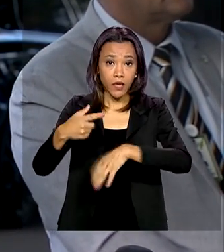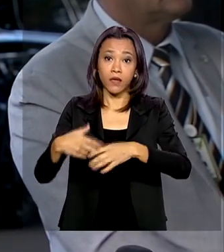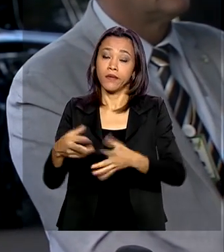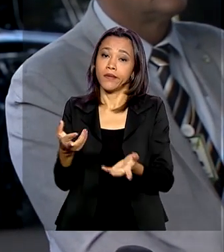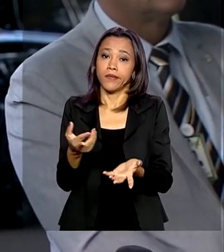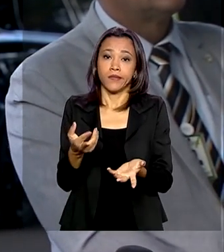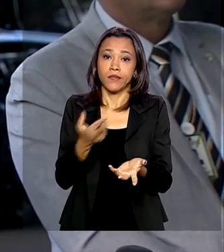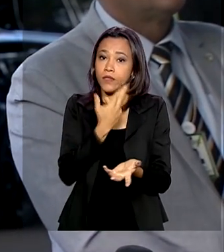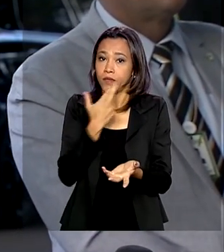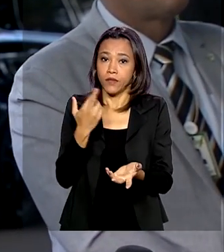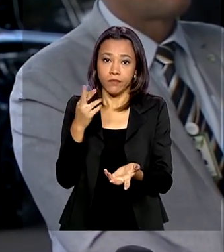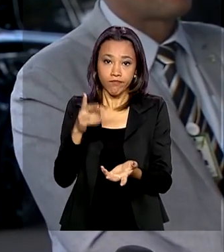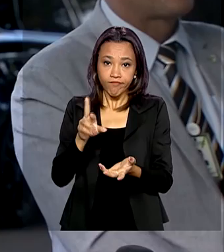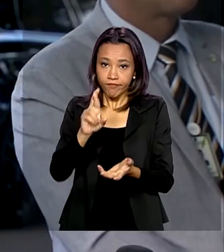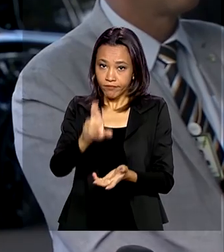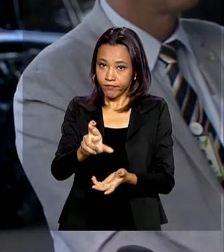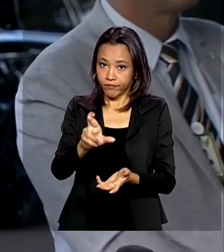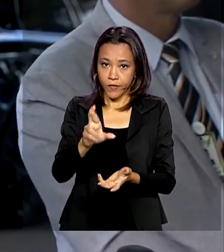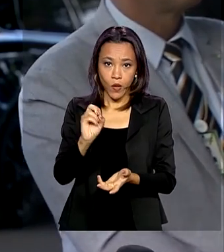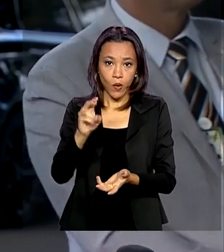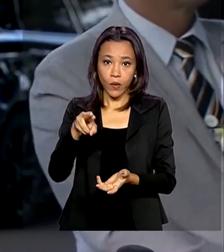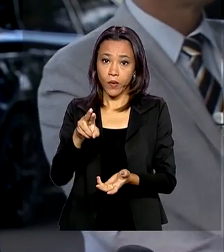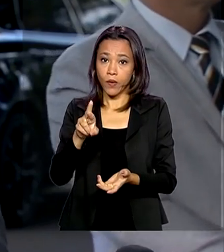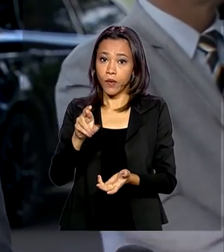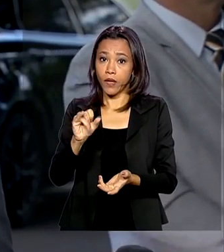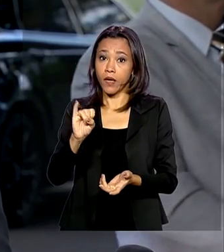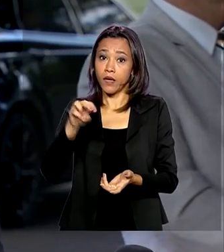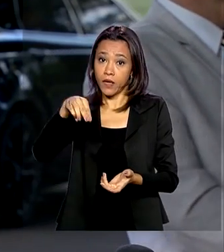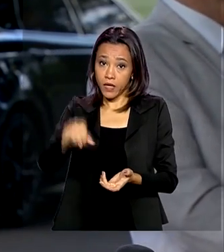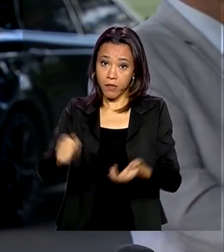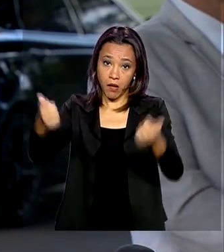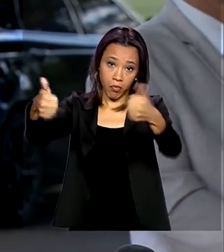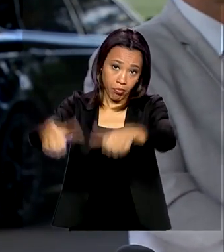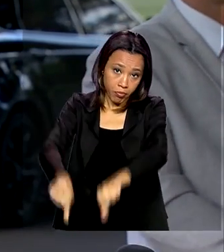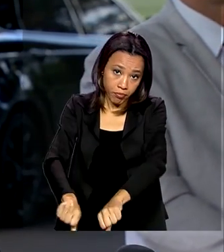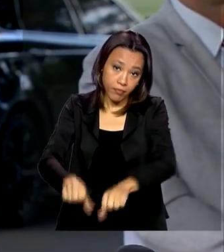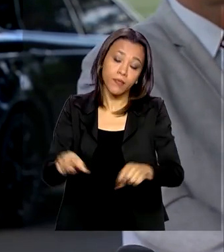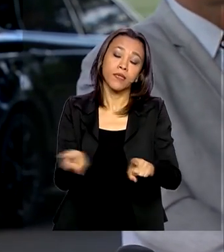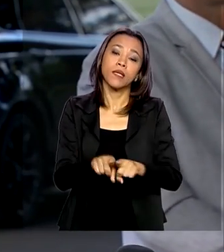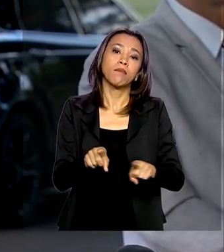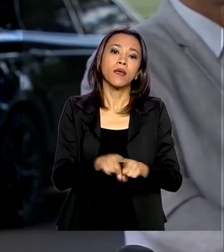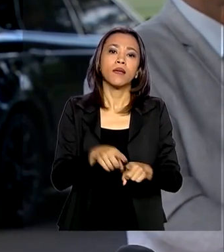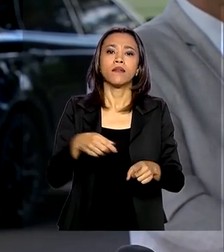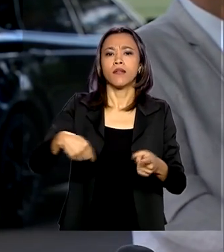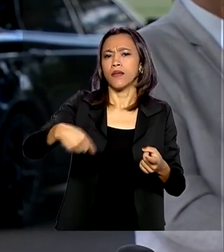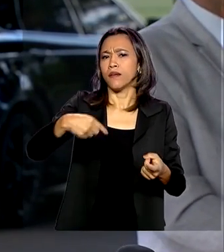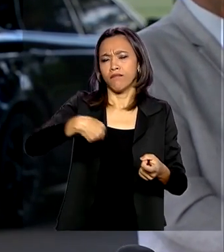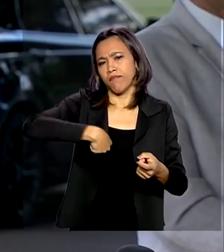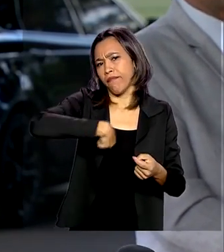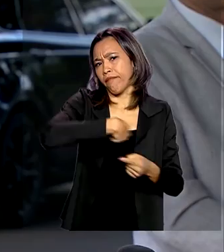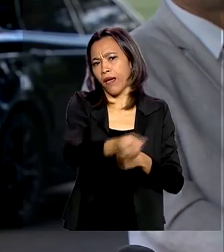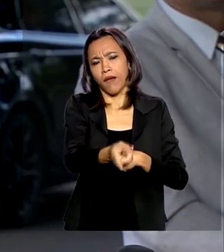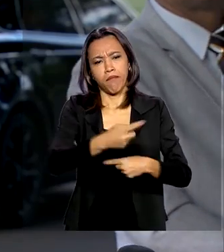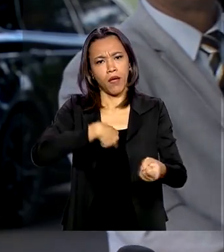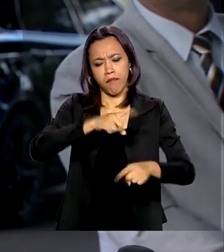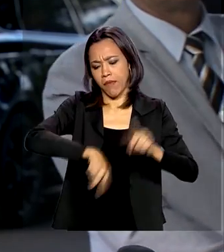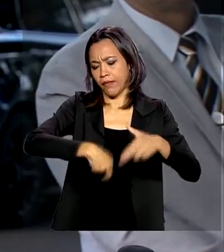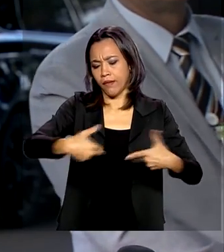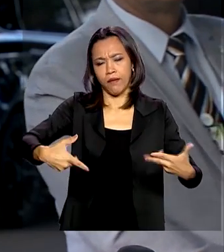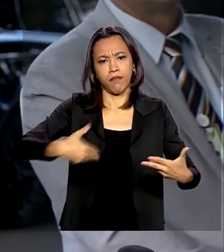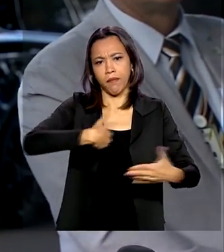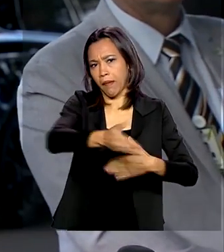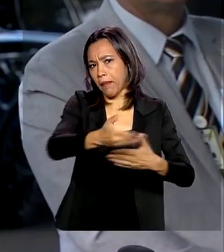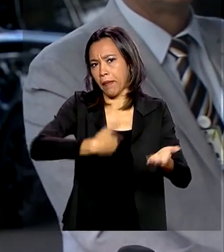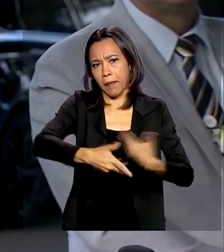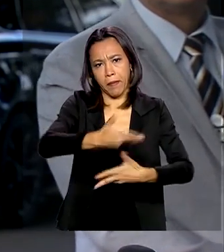A mesma coisa, a Venezuela em parte também tem esse tráfico de mercadorias conosco. A gente não tem como tomar